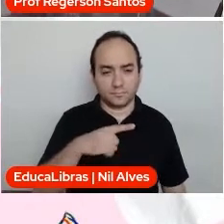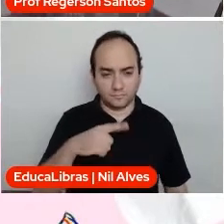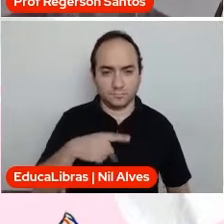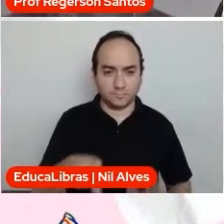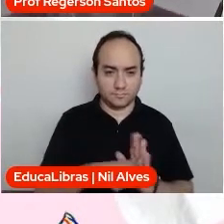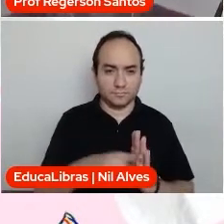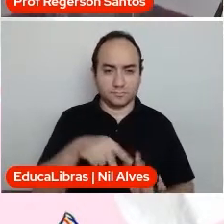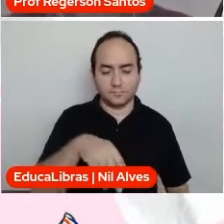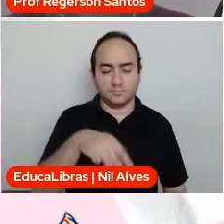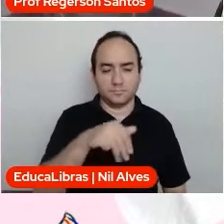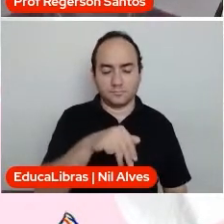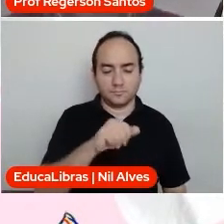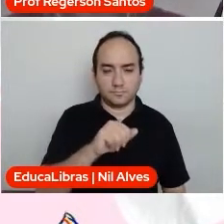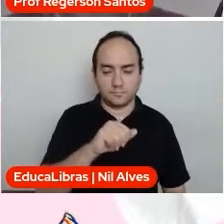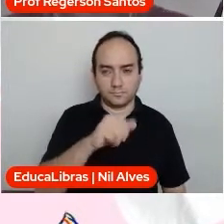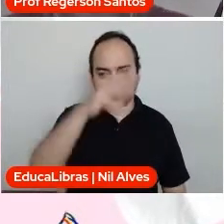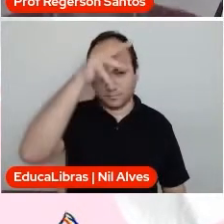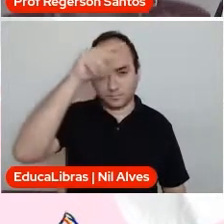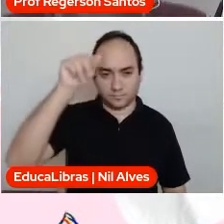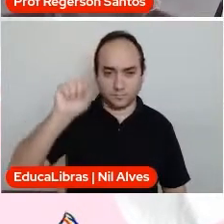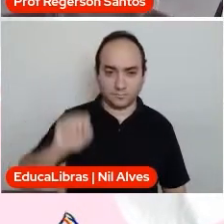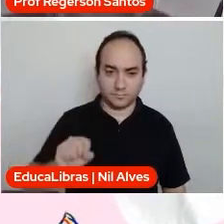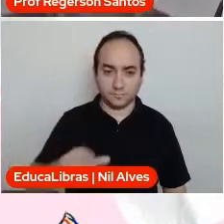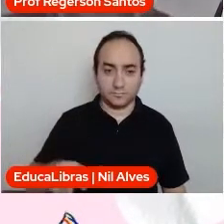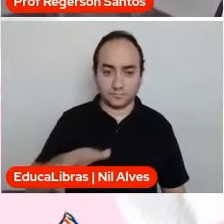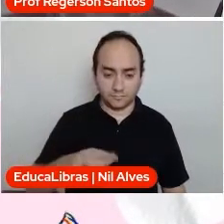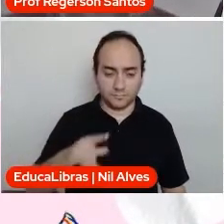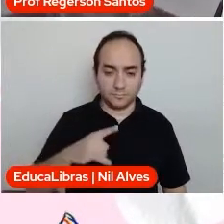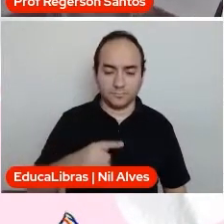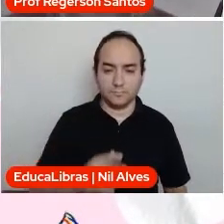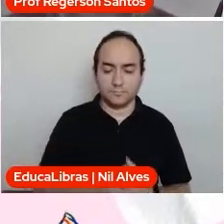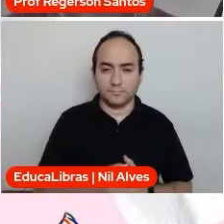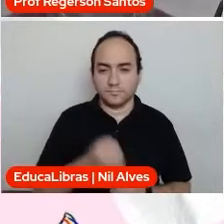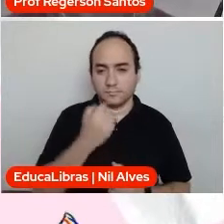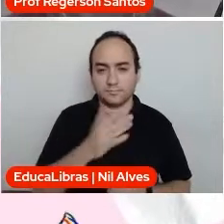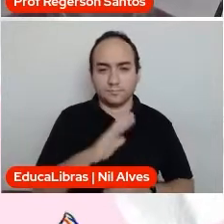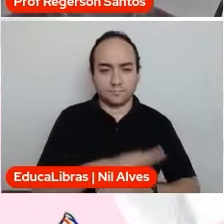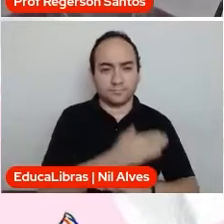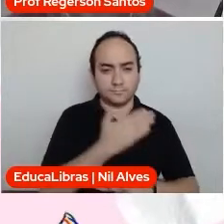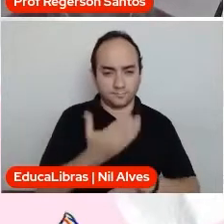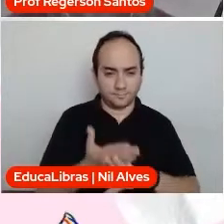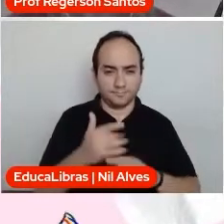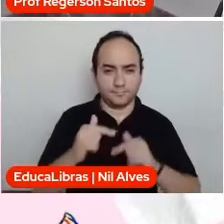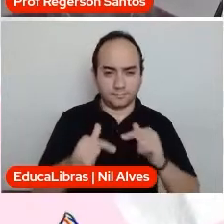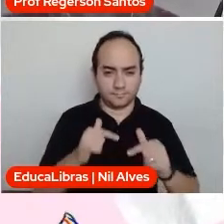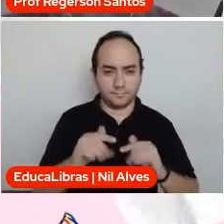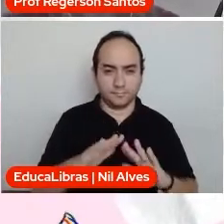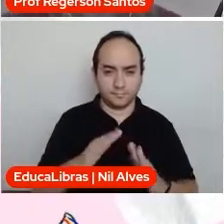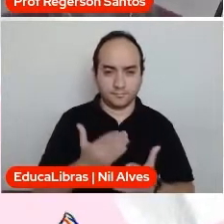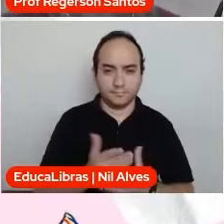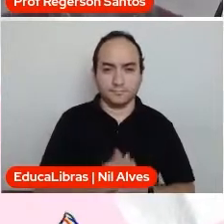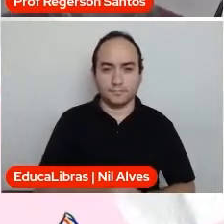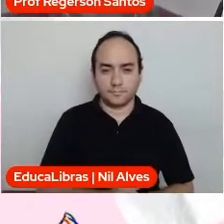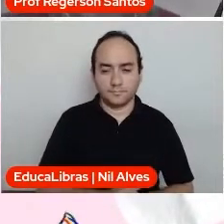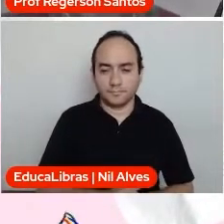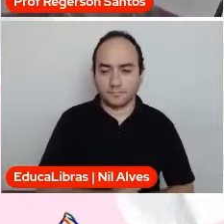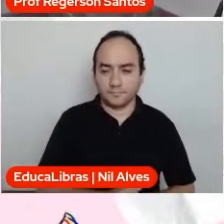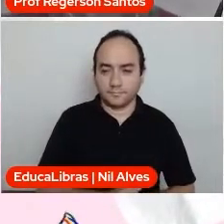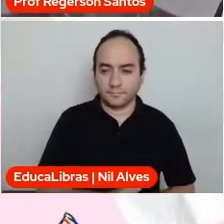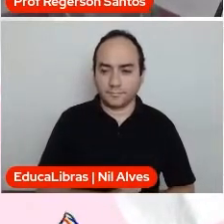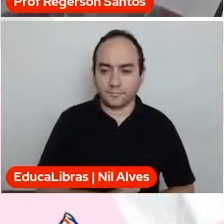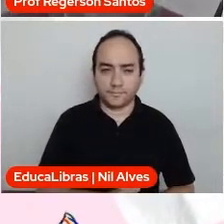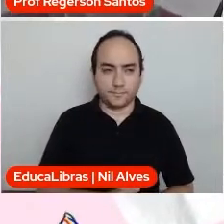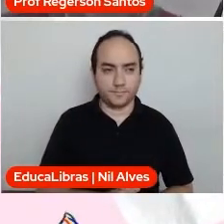-grossense. Escola integral, de tempo integral, tá bom? Vamos lá? Pode passar o próximo, Lari. Por quê?